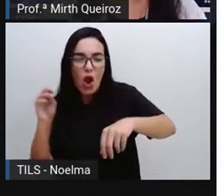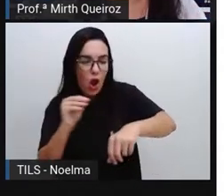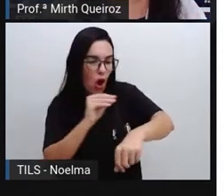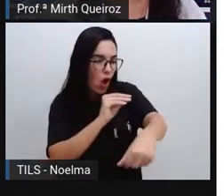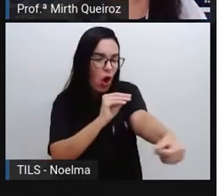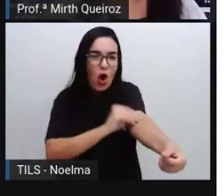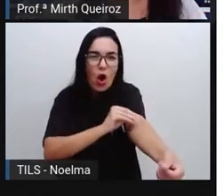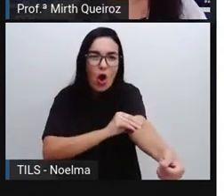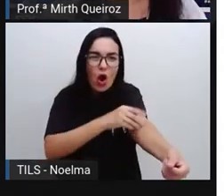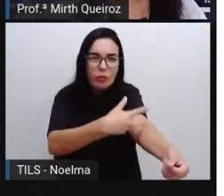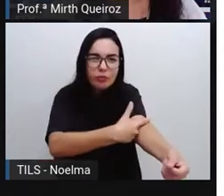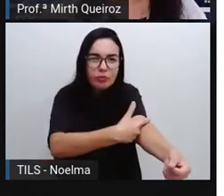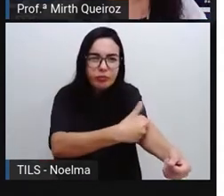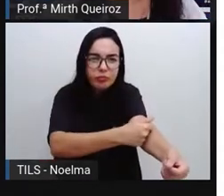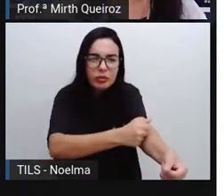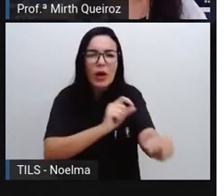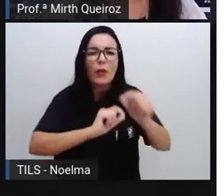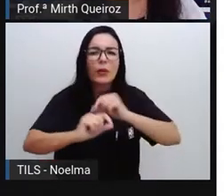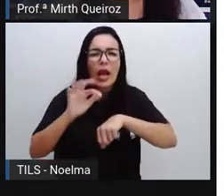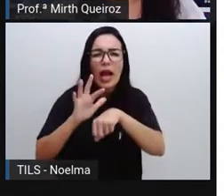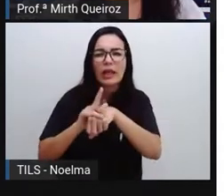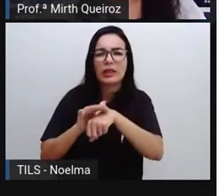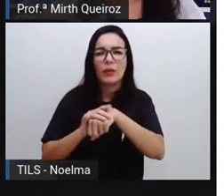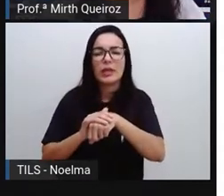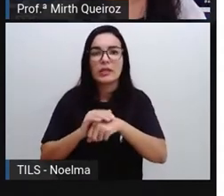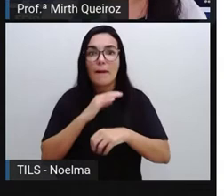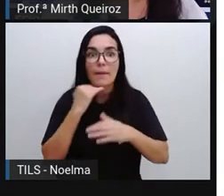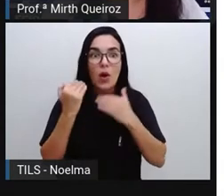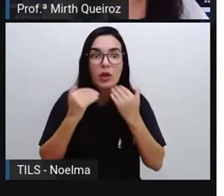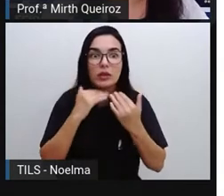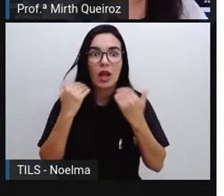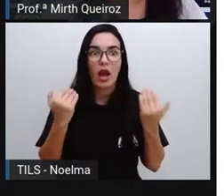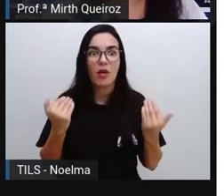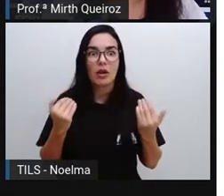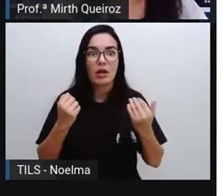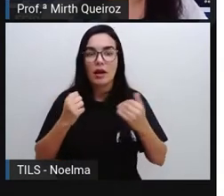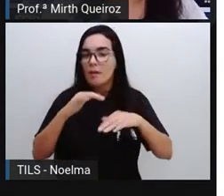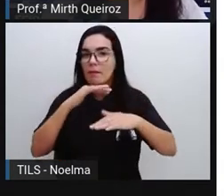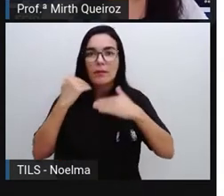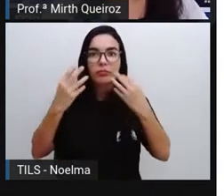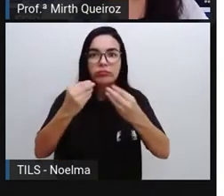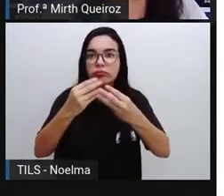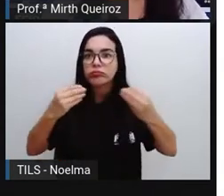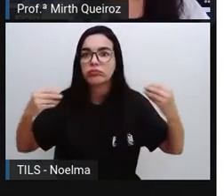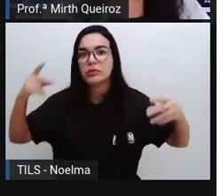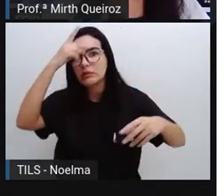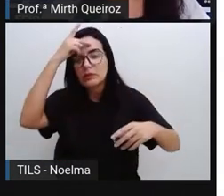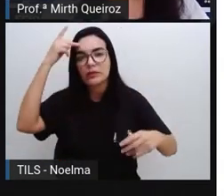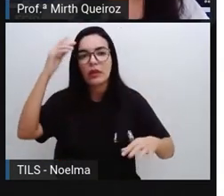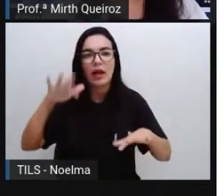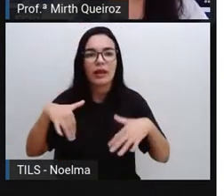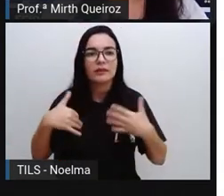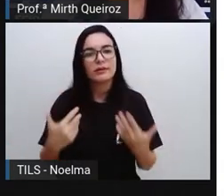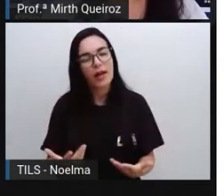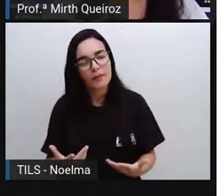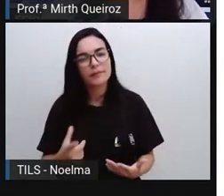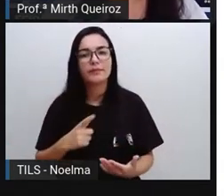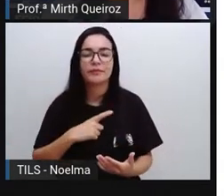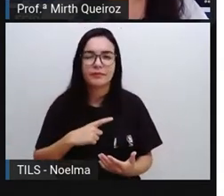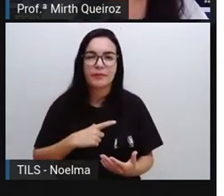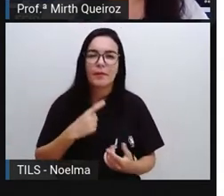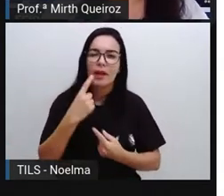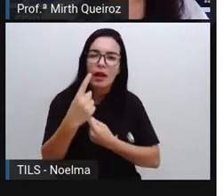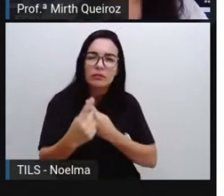pessoa com varíola, uma doença que era mortal, que dizimou populações na época. Então, obviamente que no